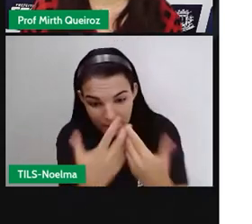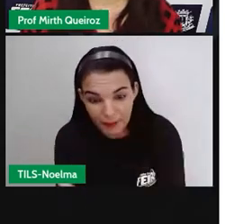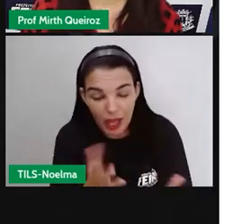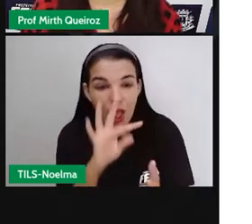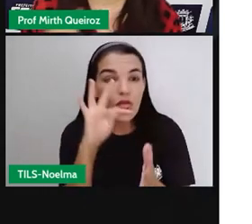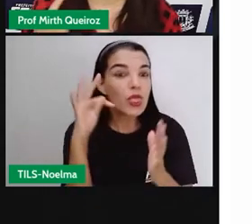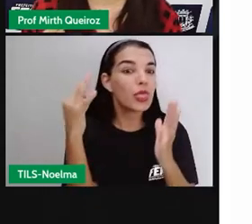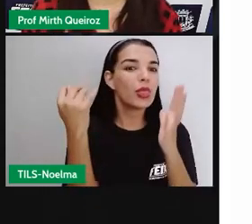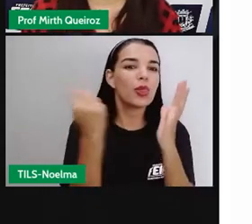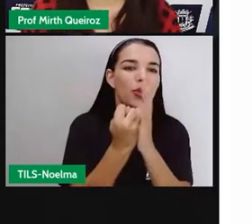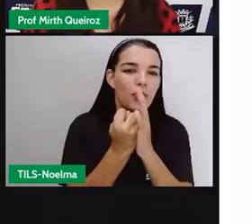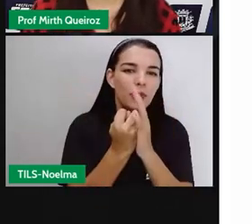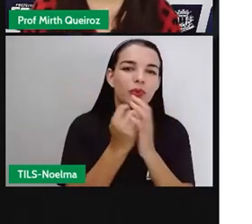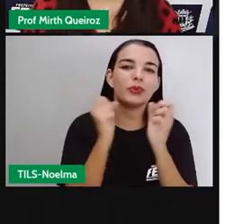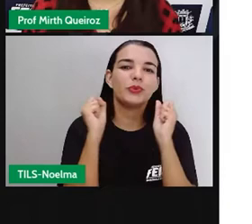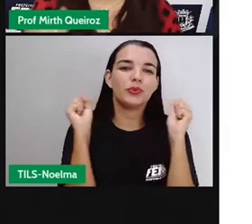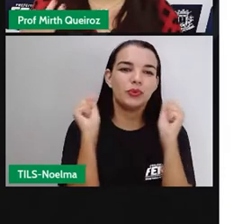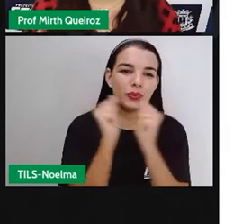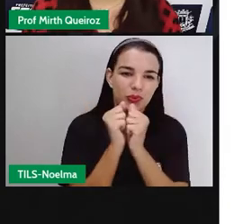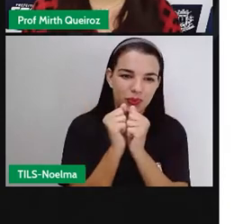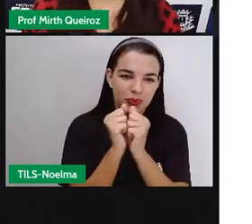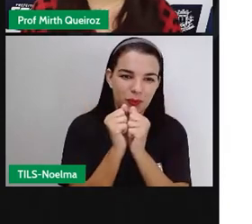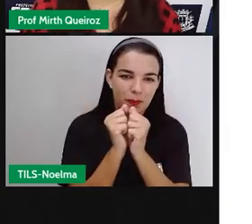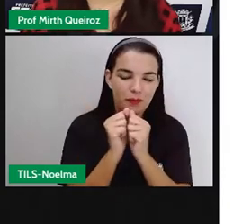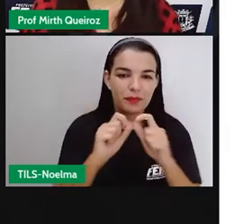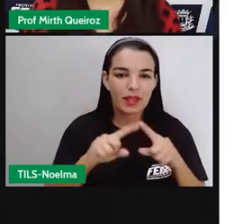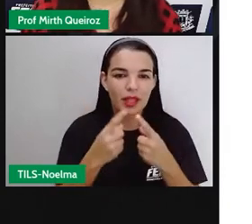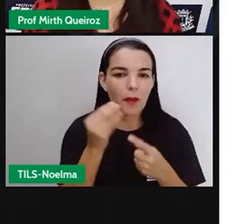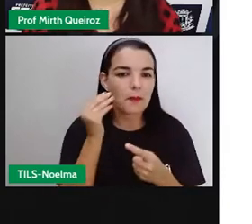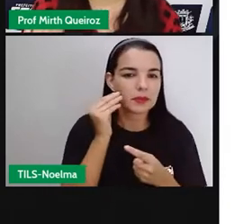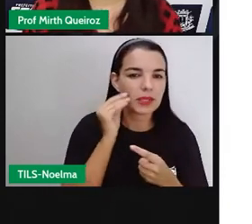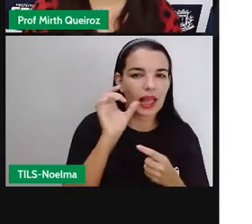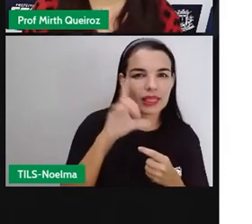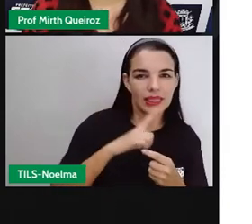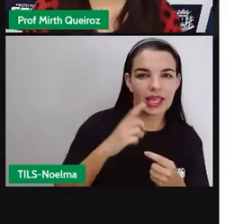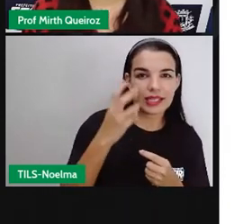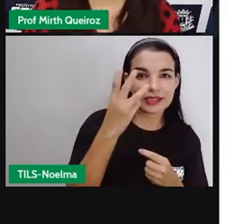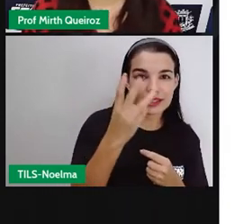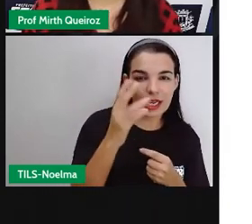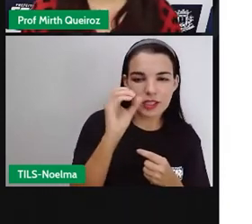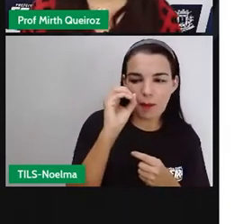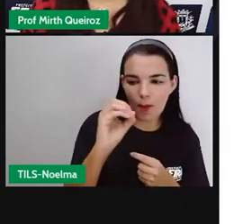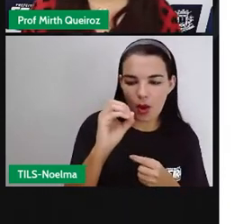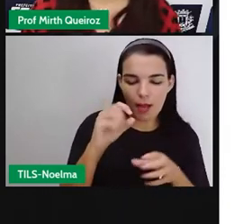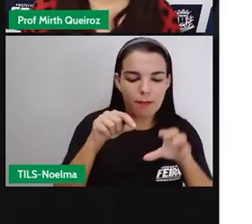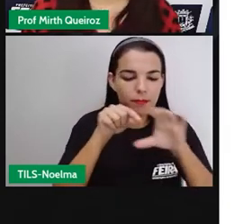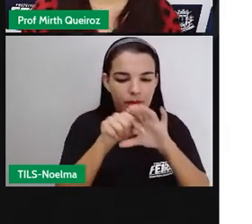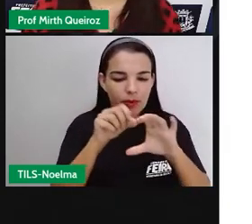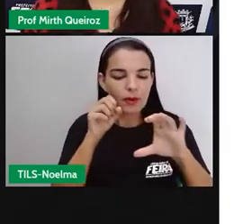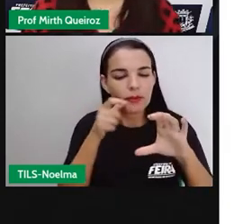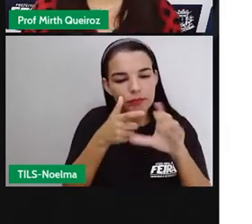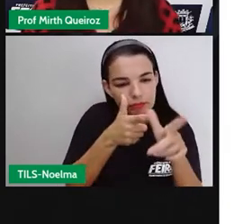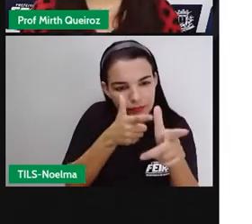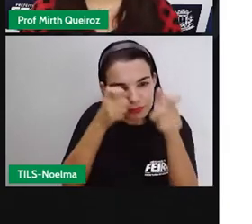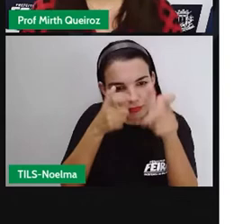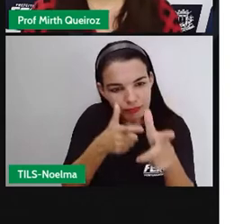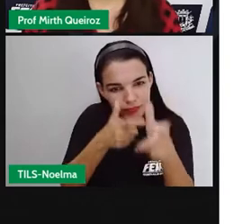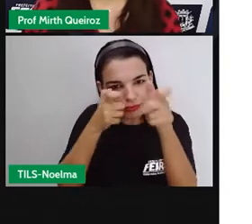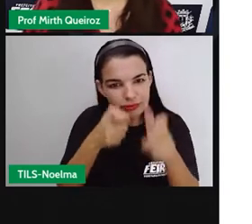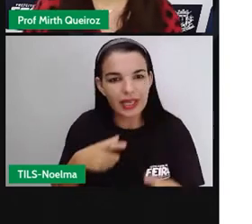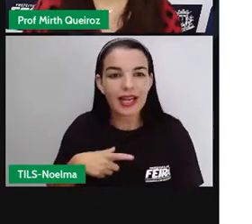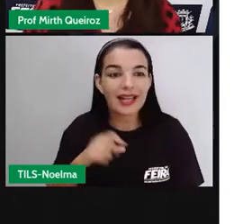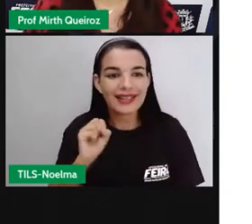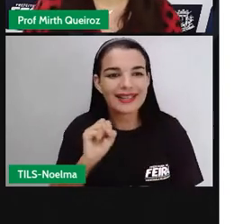todas as latinhas de uma só vez. Geralmente se tem três bolinhas para três tentativas. Quem conseguir, aí